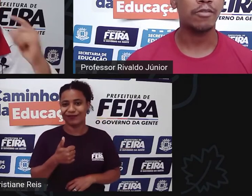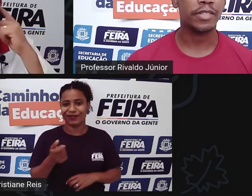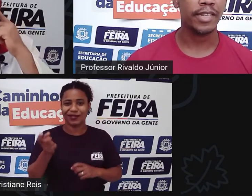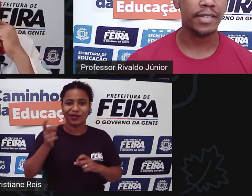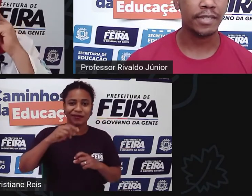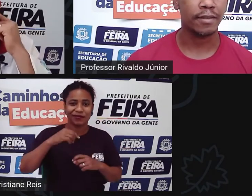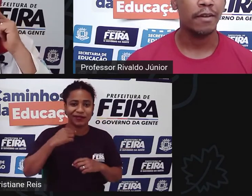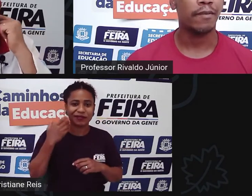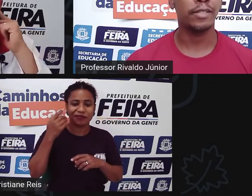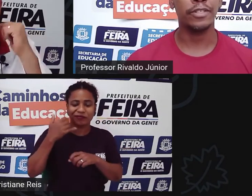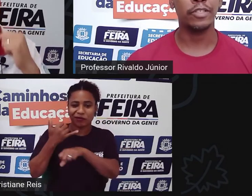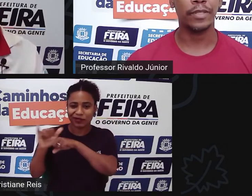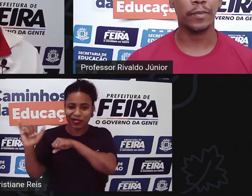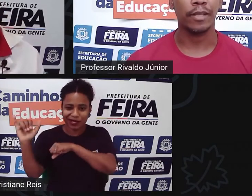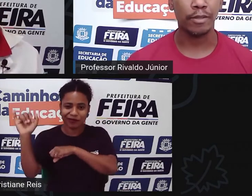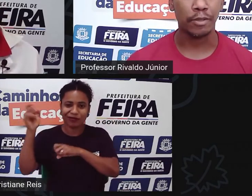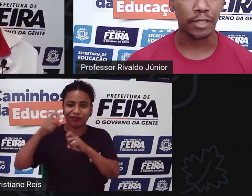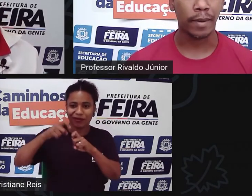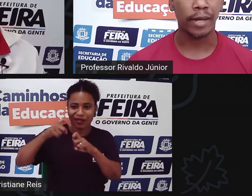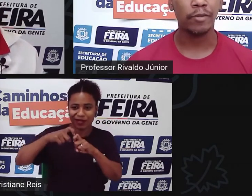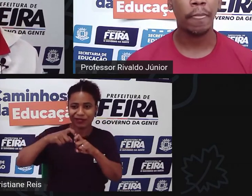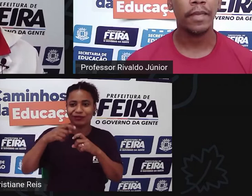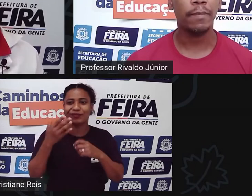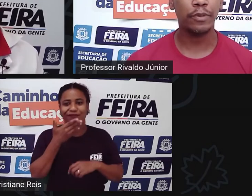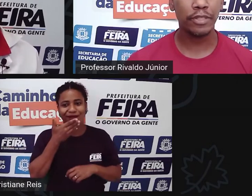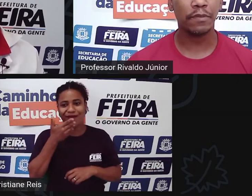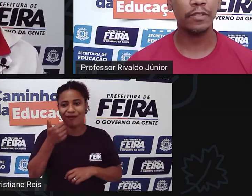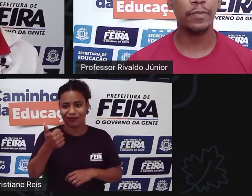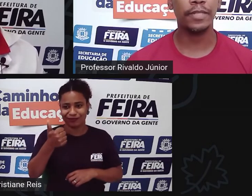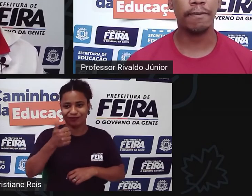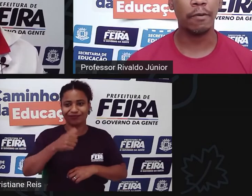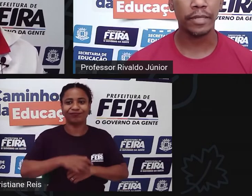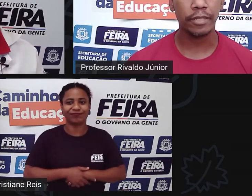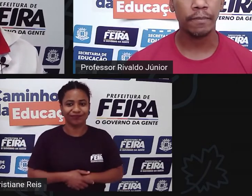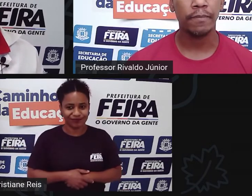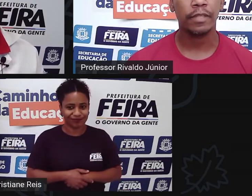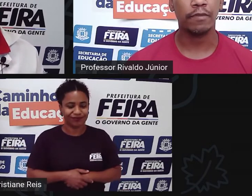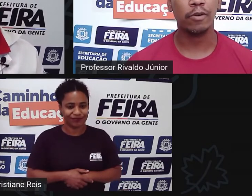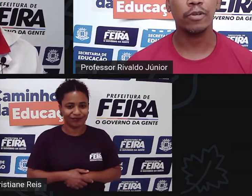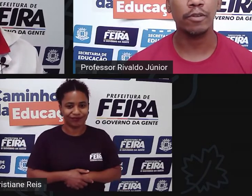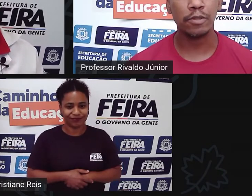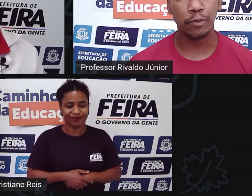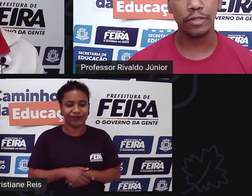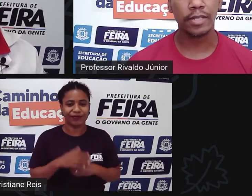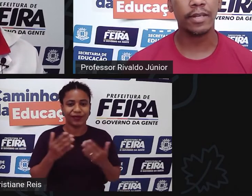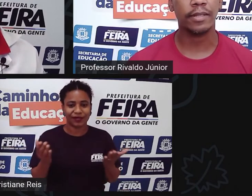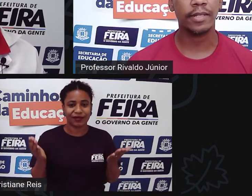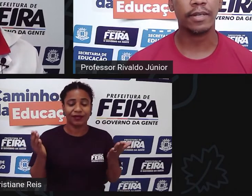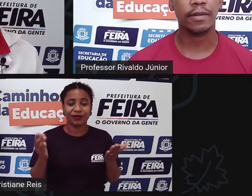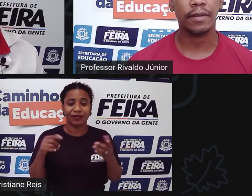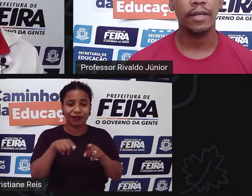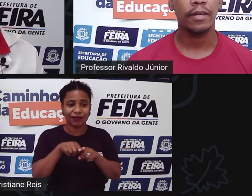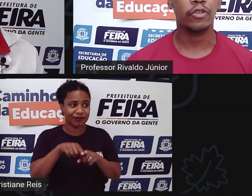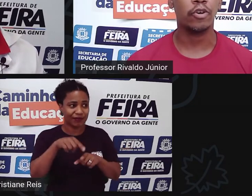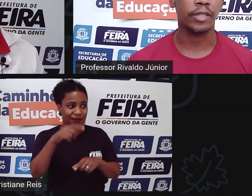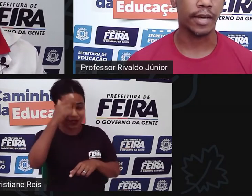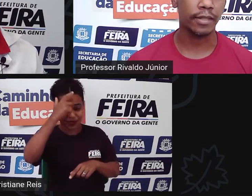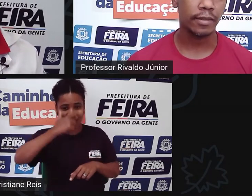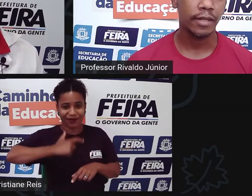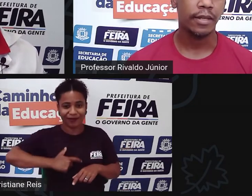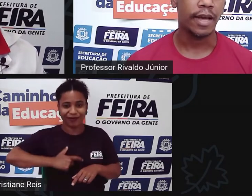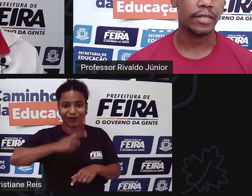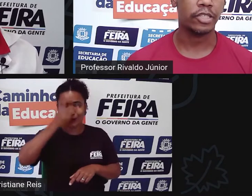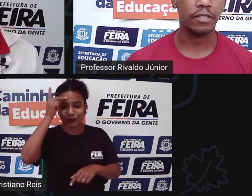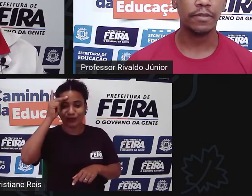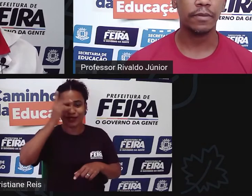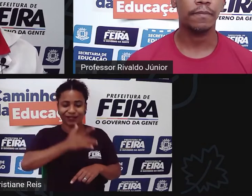ausência vai ter um rendimento melhor no seu trabalho e para o indivíduo principalmente que vai colher os frutos dessa jornada